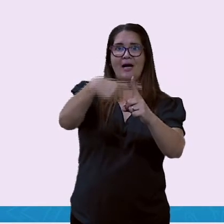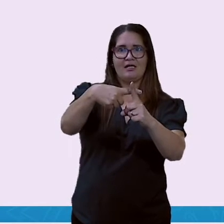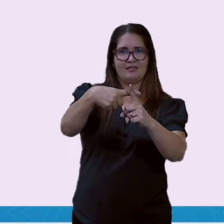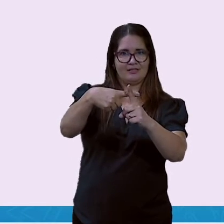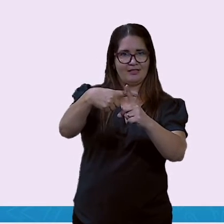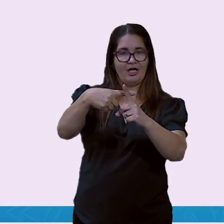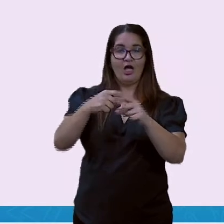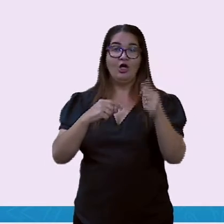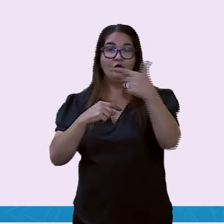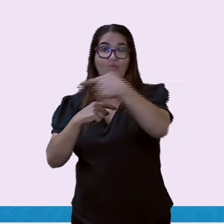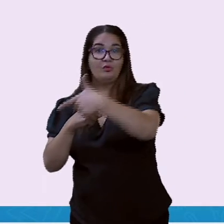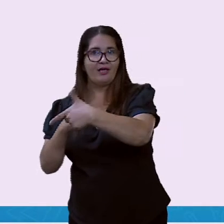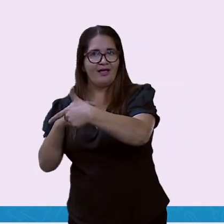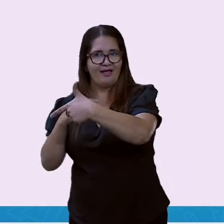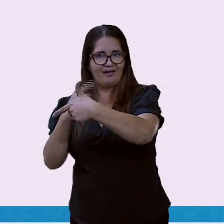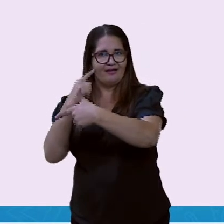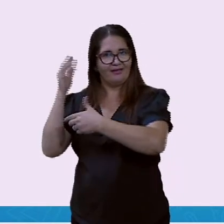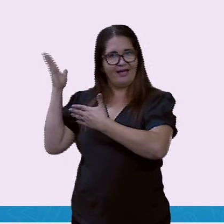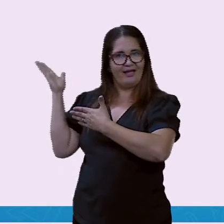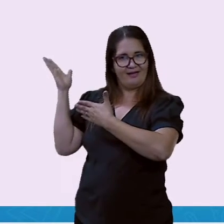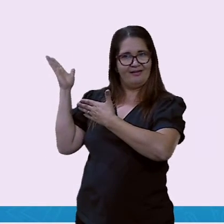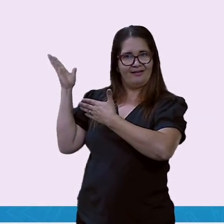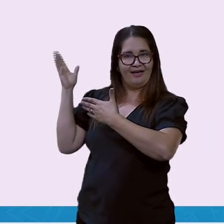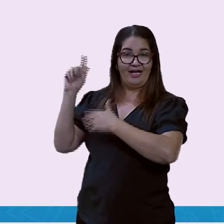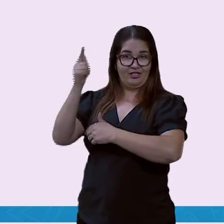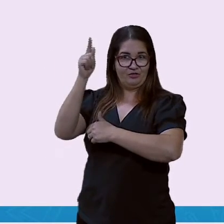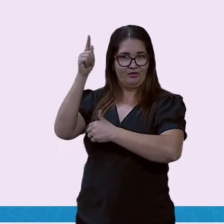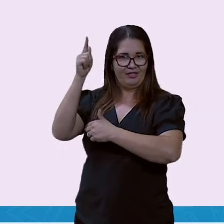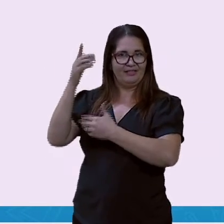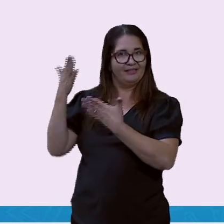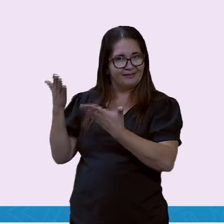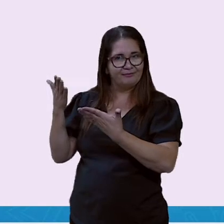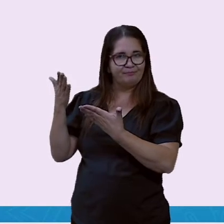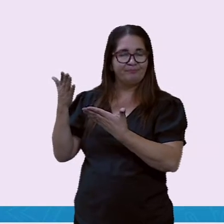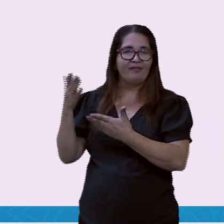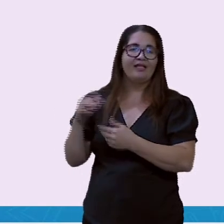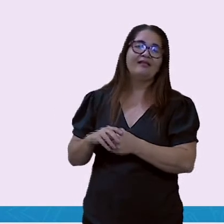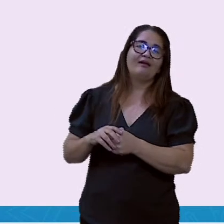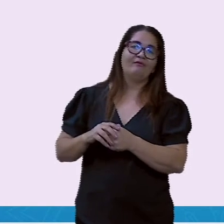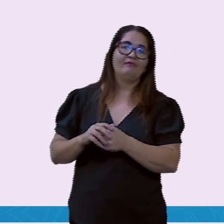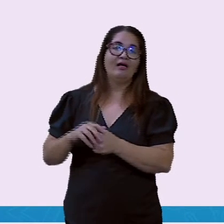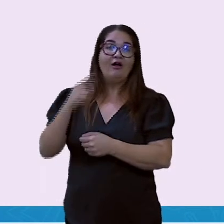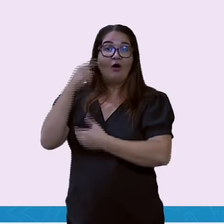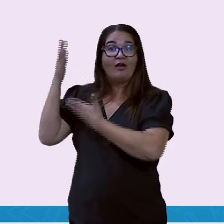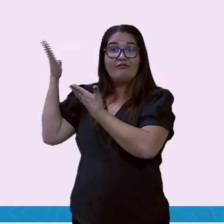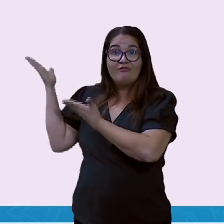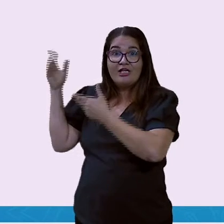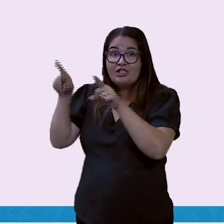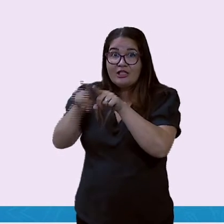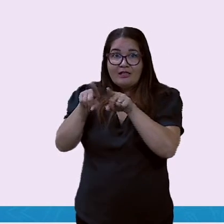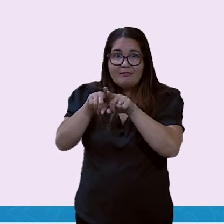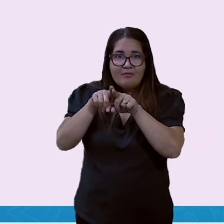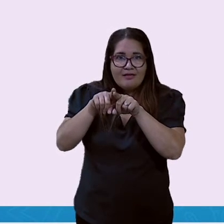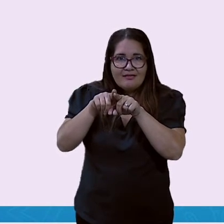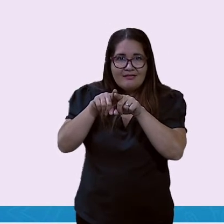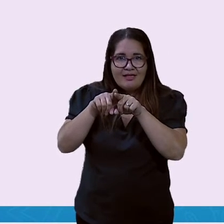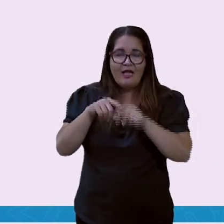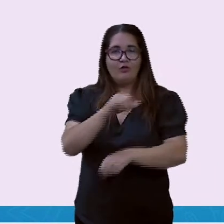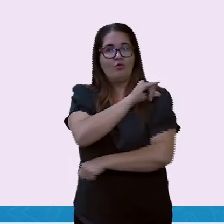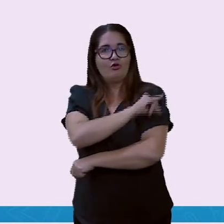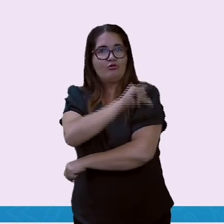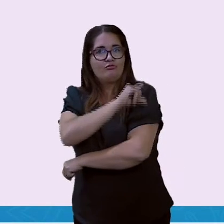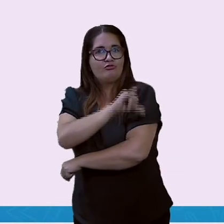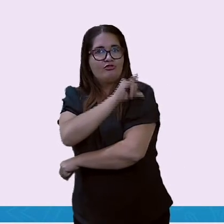Temos também no Rio de Janeiro, né, o famoso Maracanã, o maior estádio do Brasil.